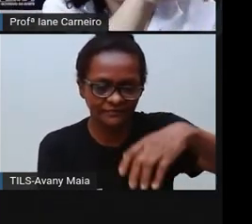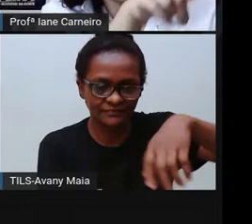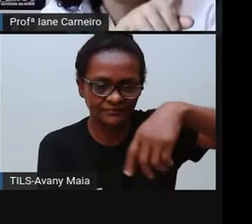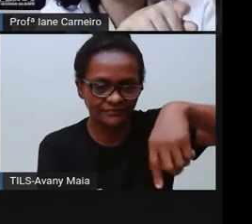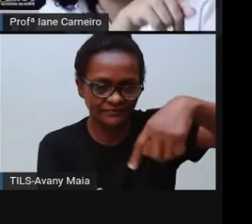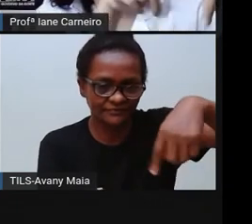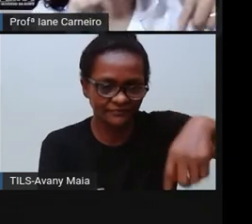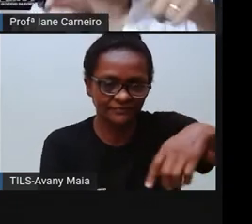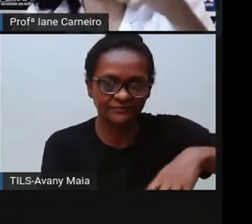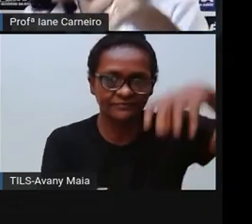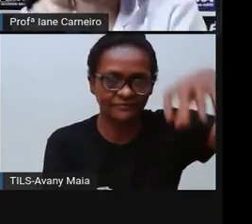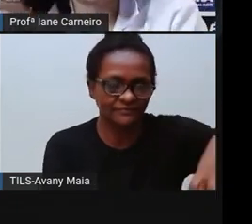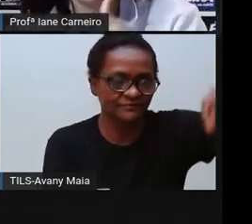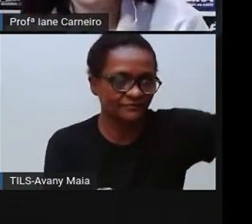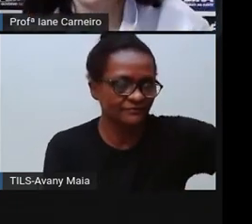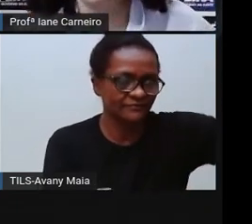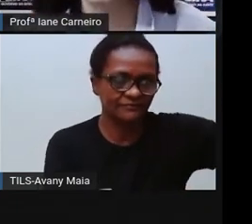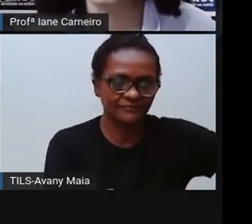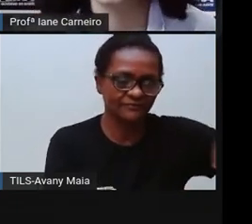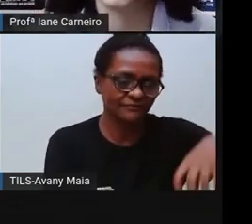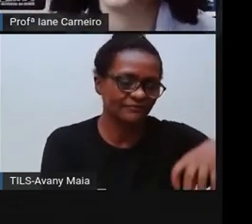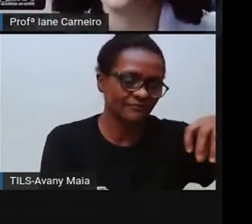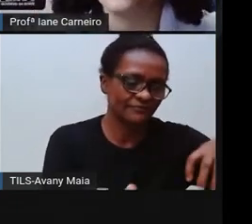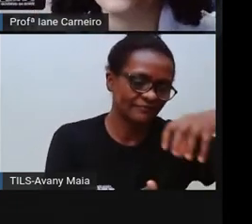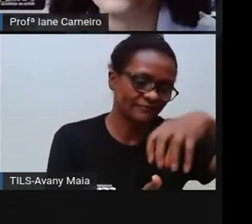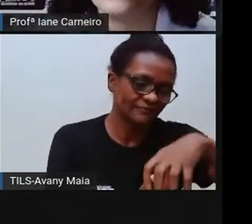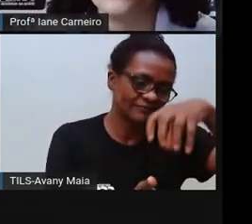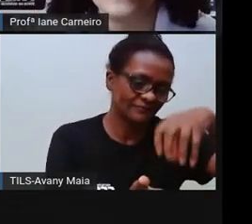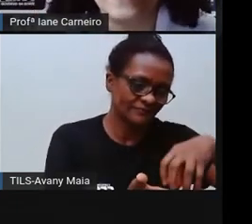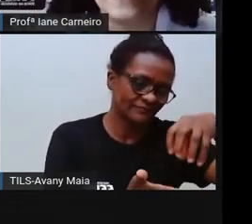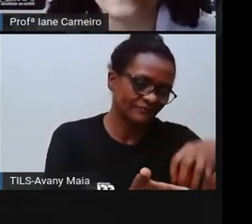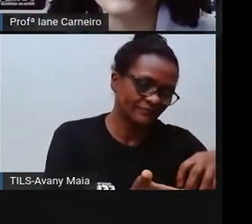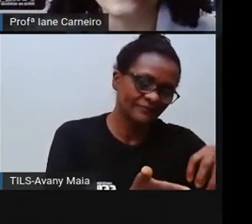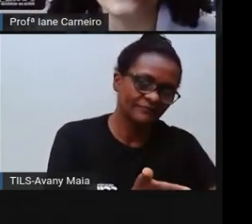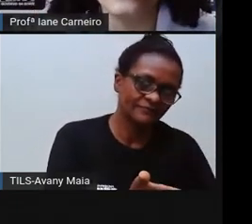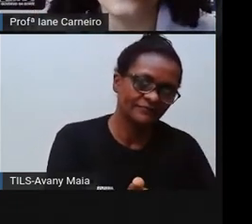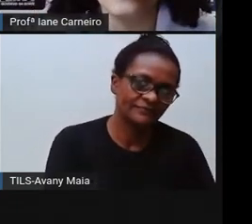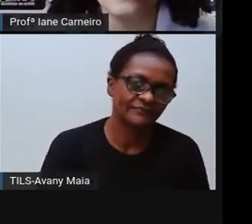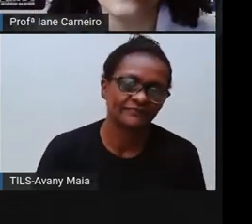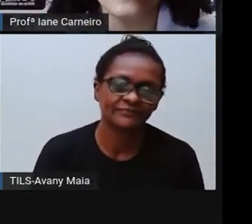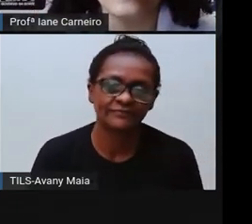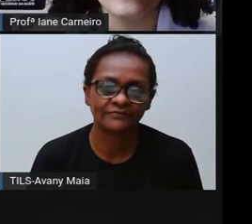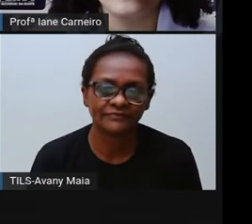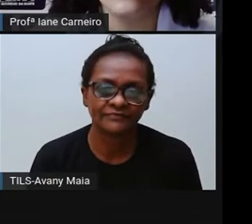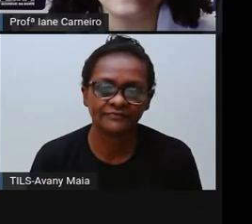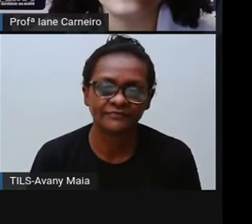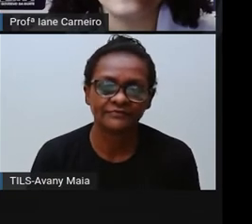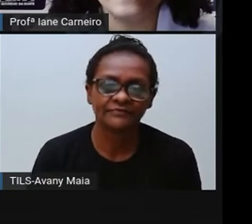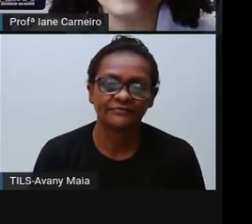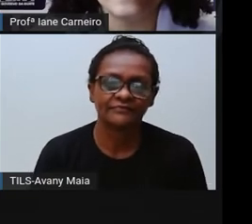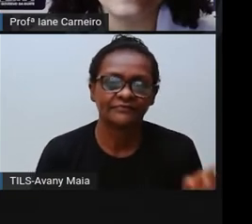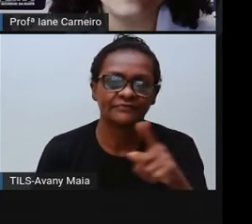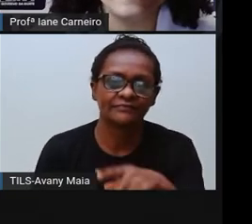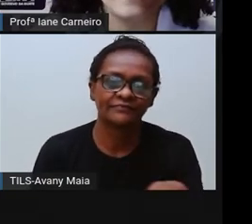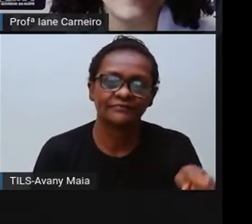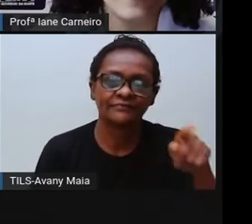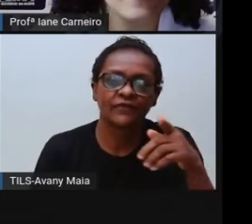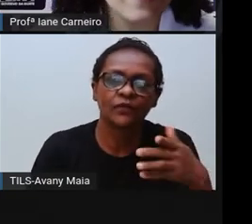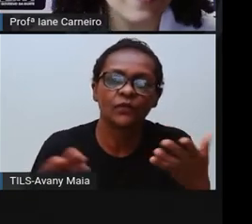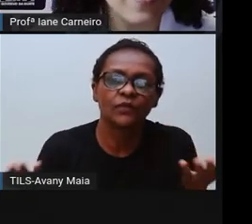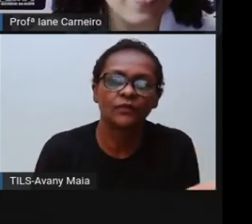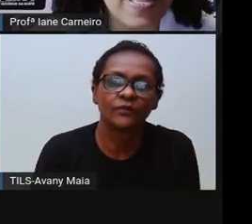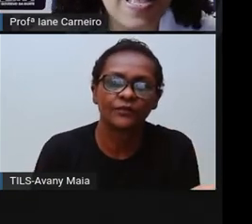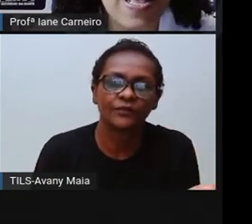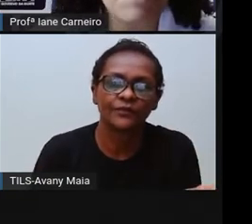Que aí ela vai pulando assim de um degrau pro outro. É bem bacana. Esse aqui, ó. Que brincadeira é essa? Que brinquedo é